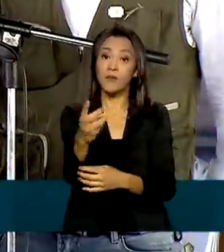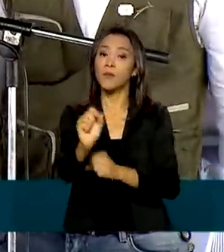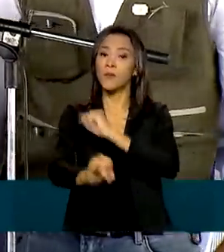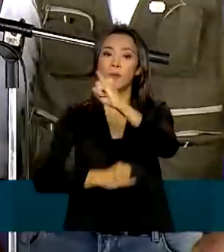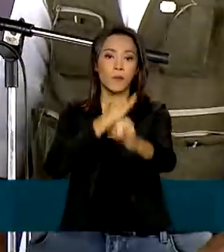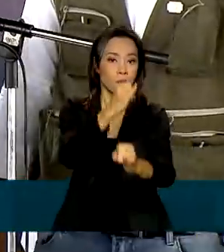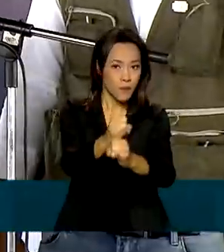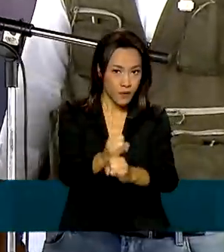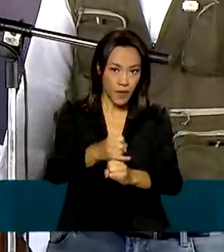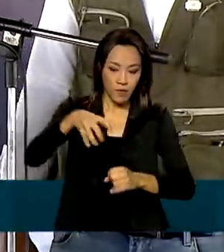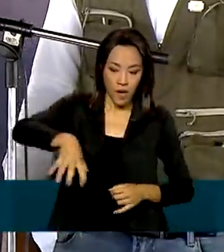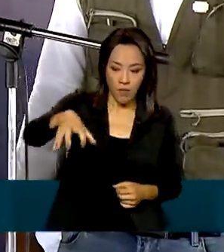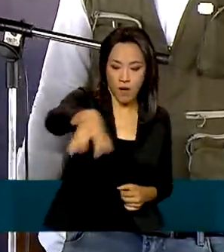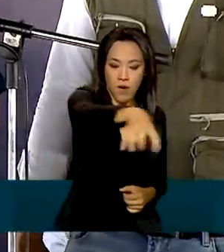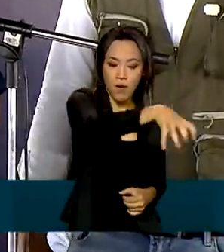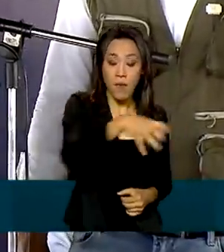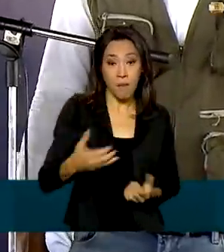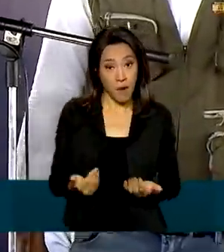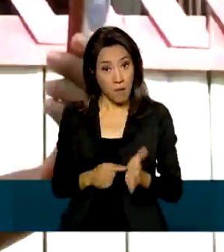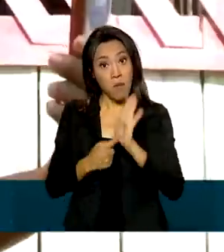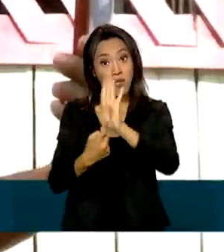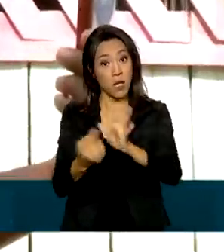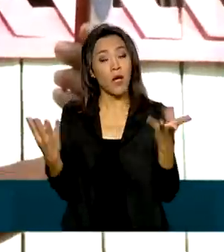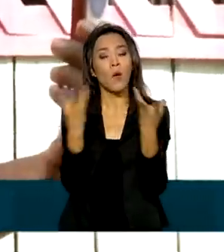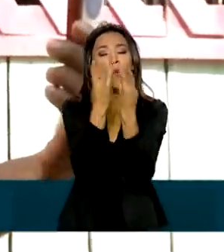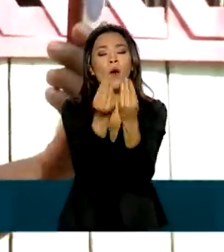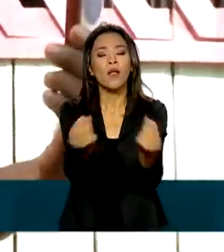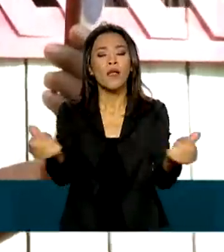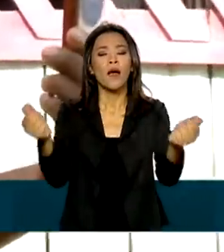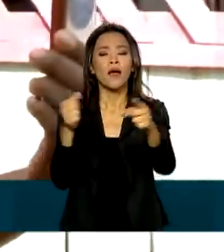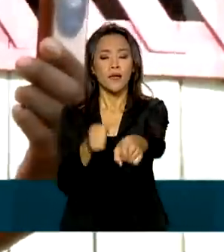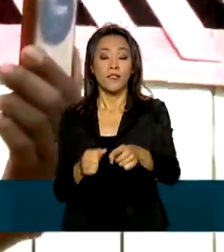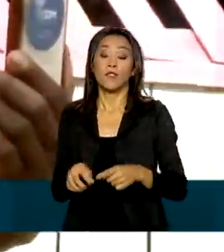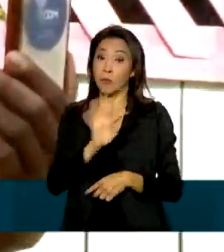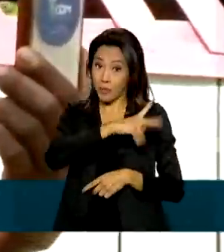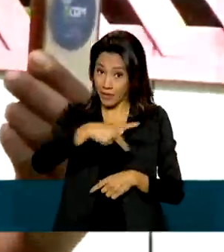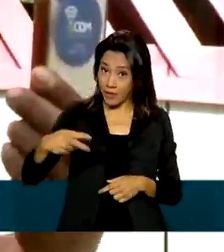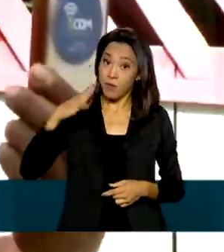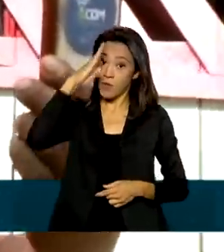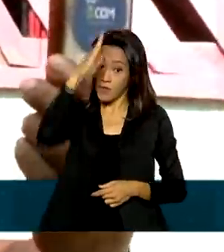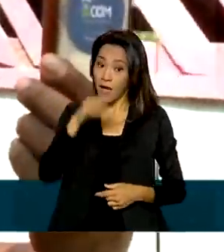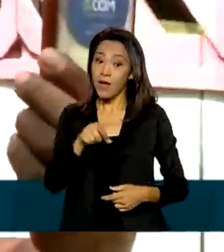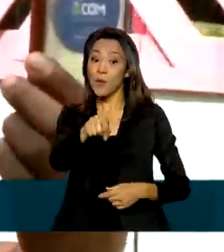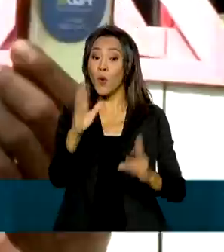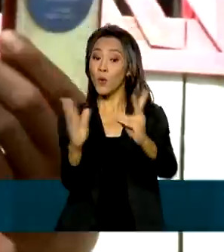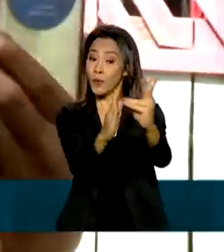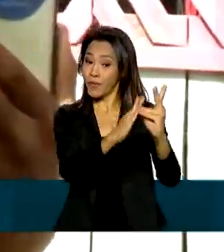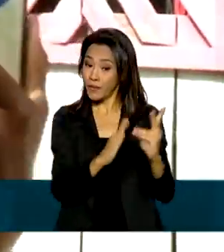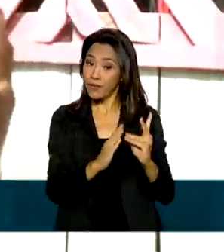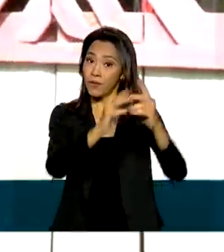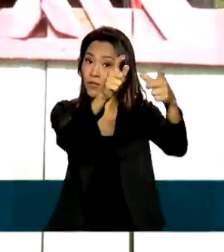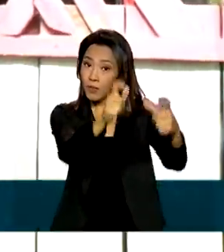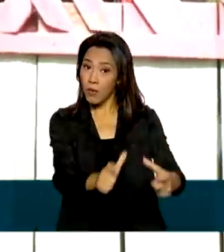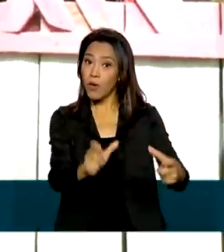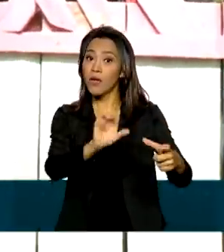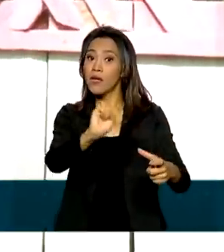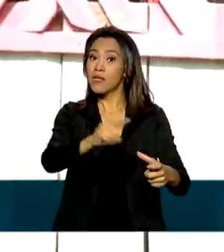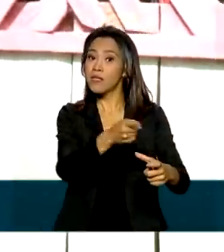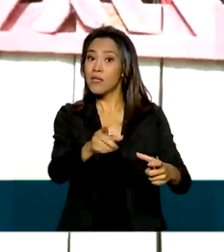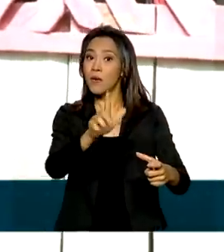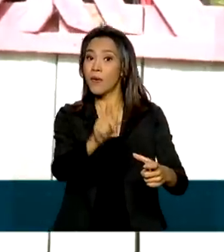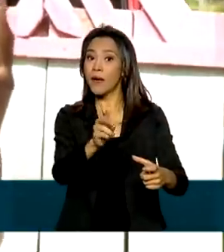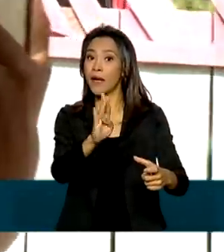Brasil. Para demonstrar a qualidade da conexão, o presidente realizou uma videochamada com um indígena morador de São Gabriel da